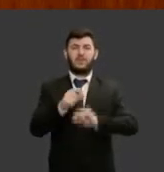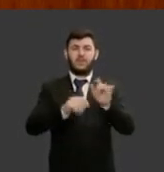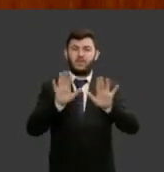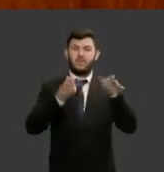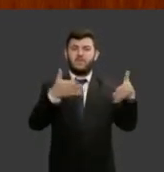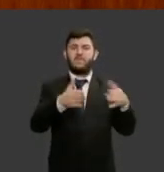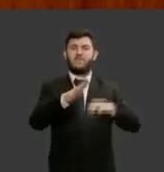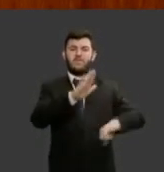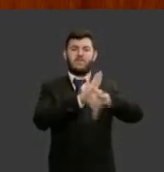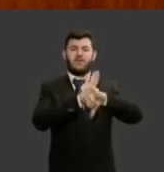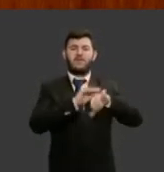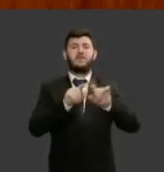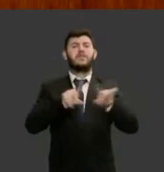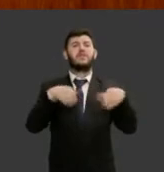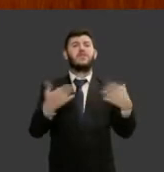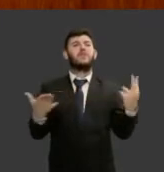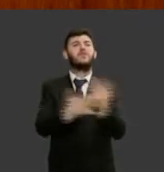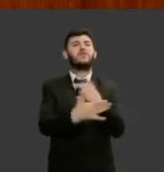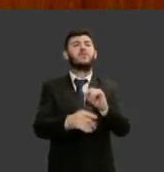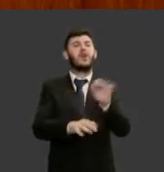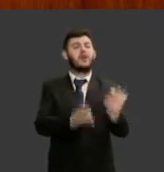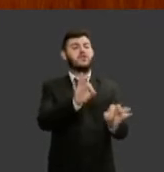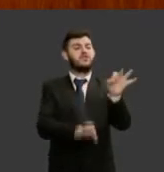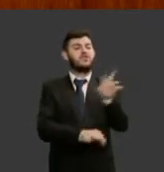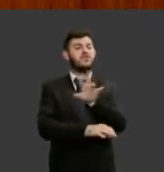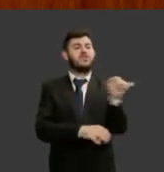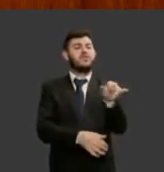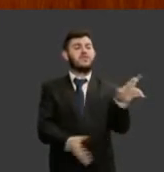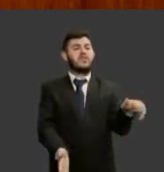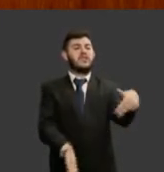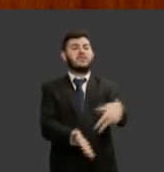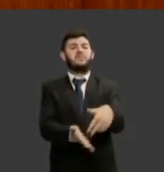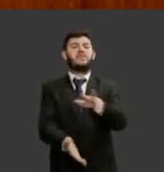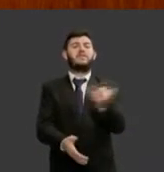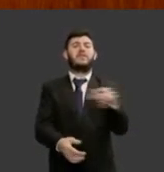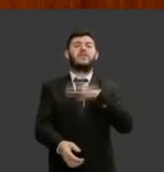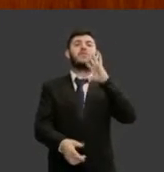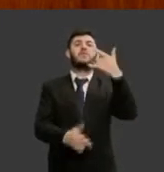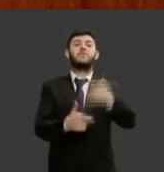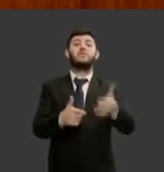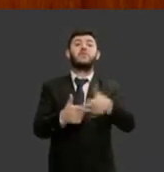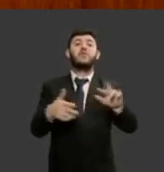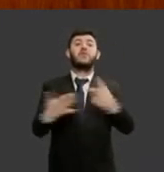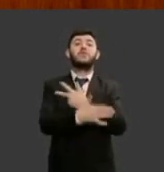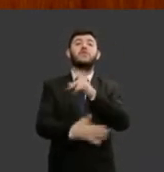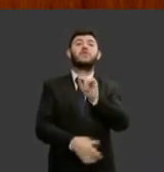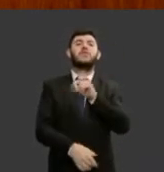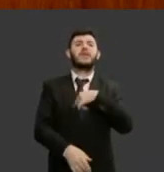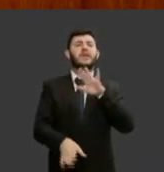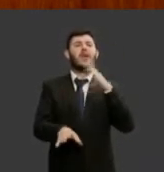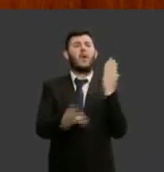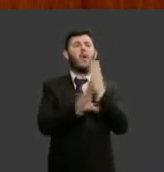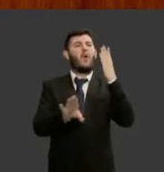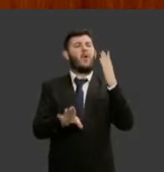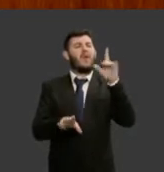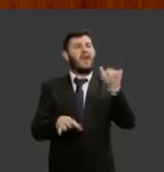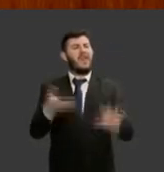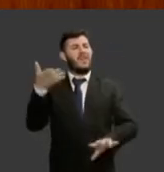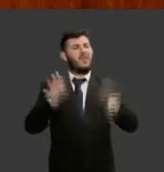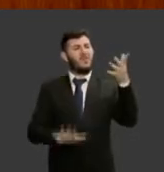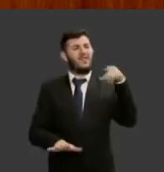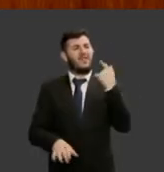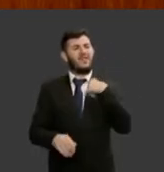é chamado a intervir quase sempre se depara com uma situação de violência